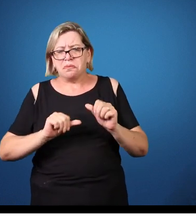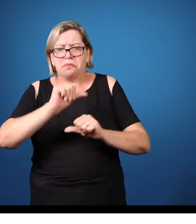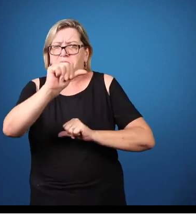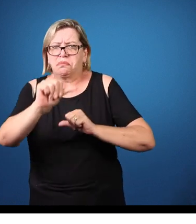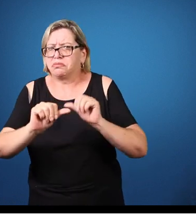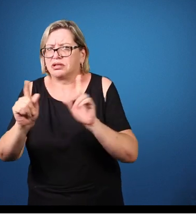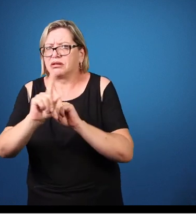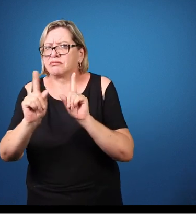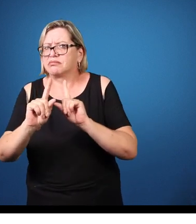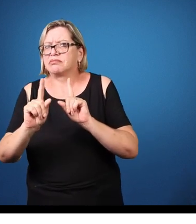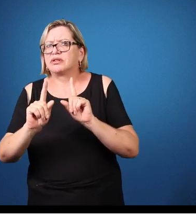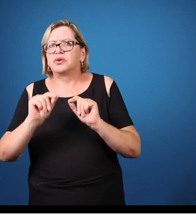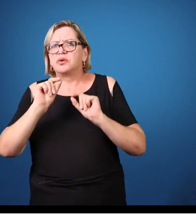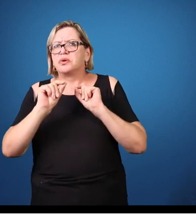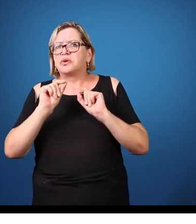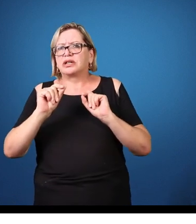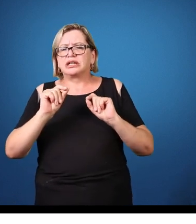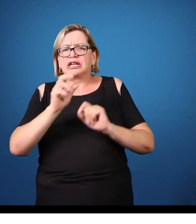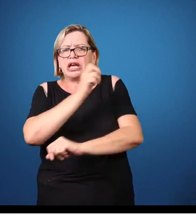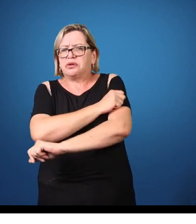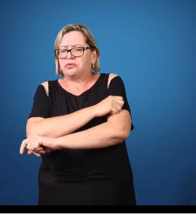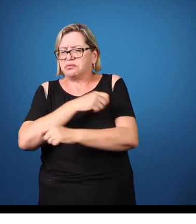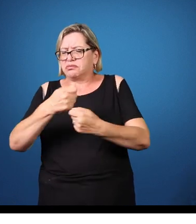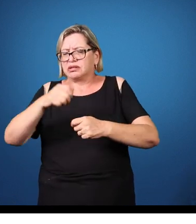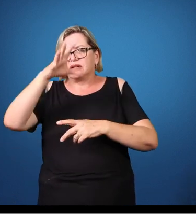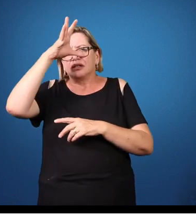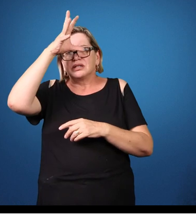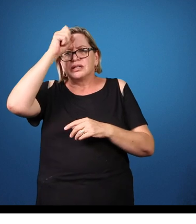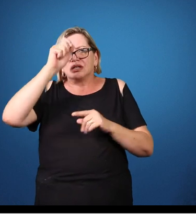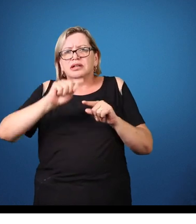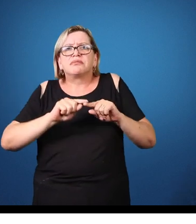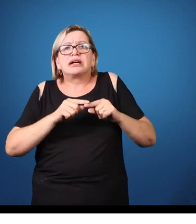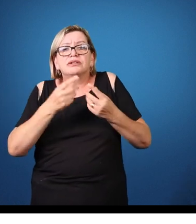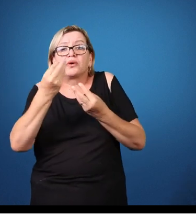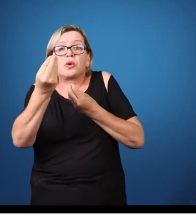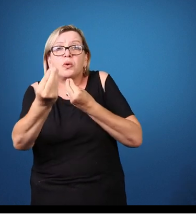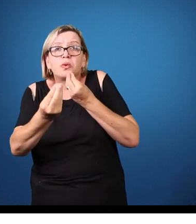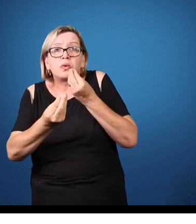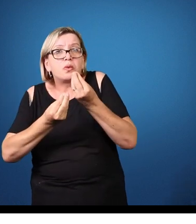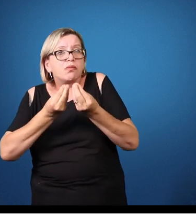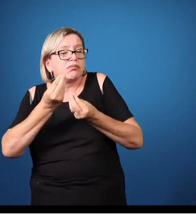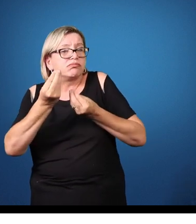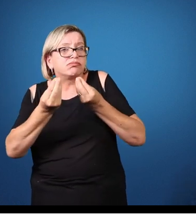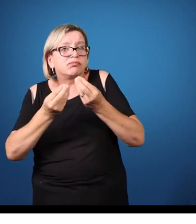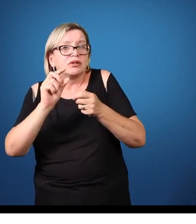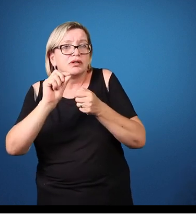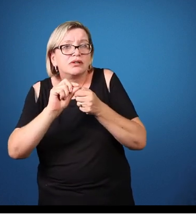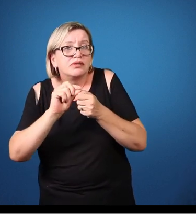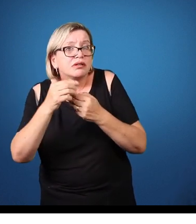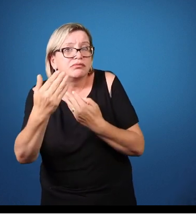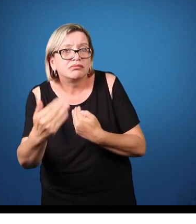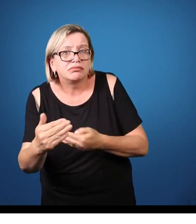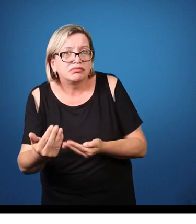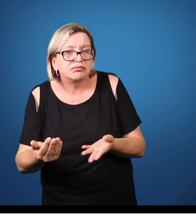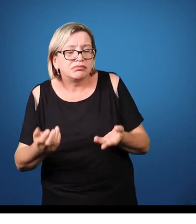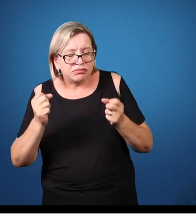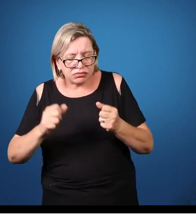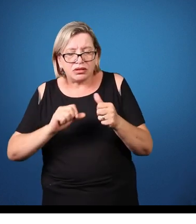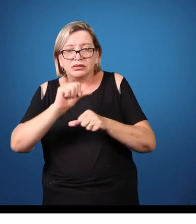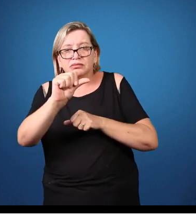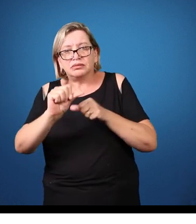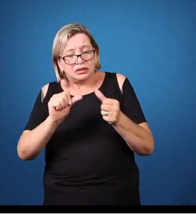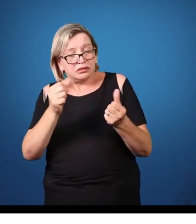mas o como que ele vai fazer as avaliações e tal, tal, tal. Isso é algo possível, né? Agora, se